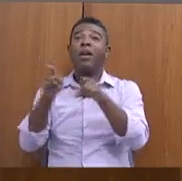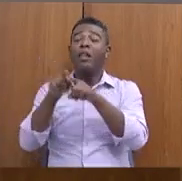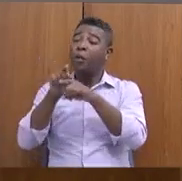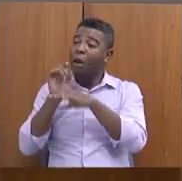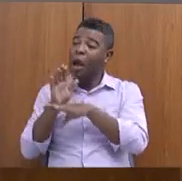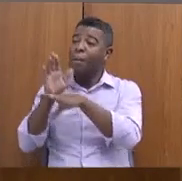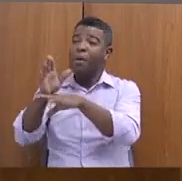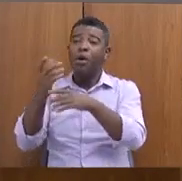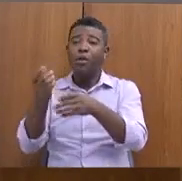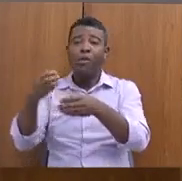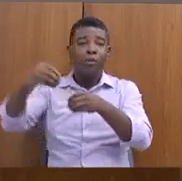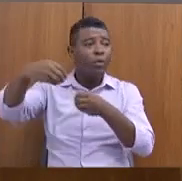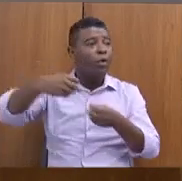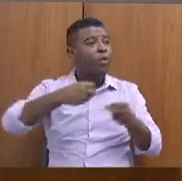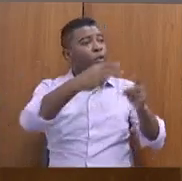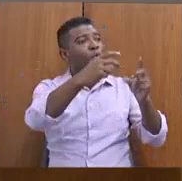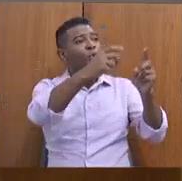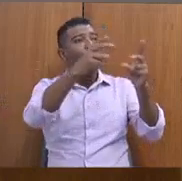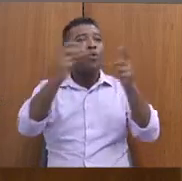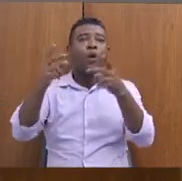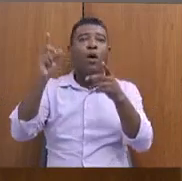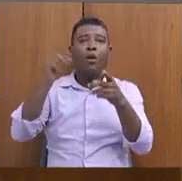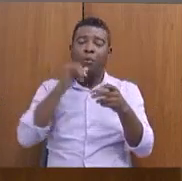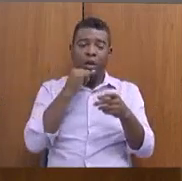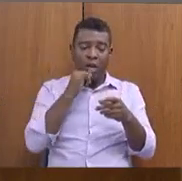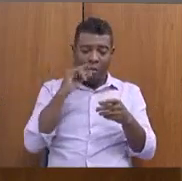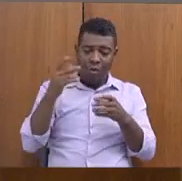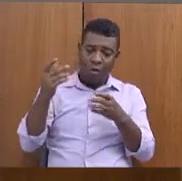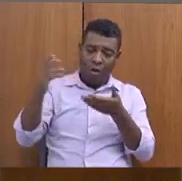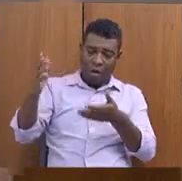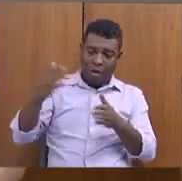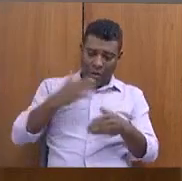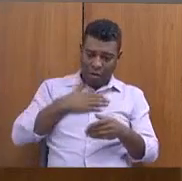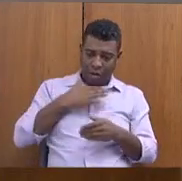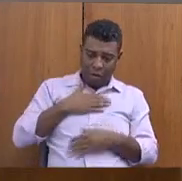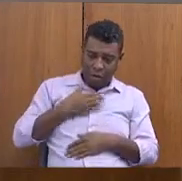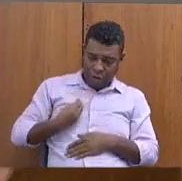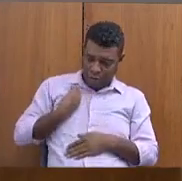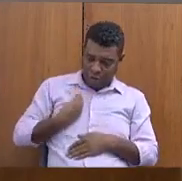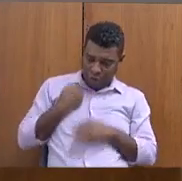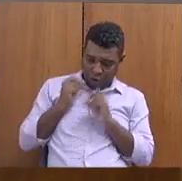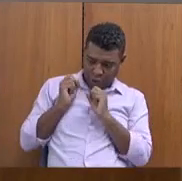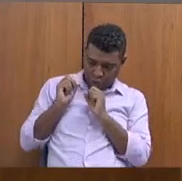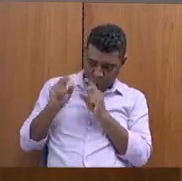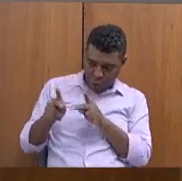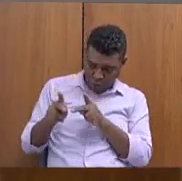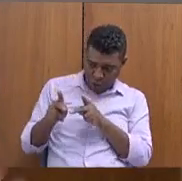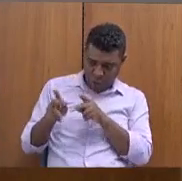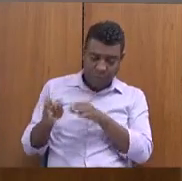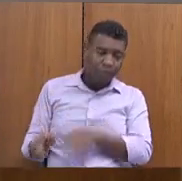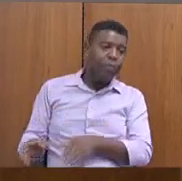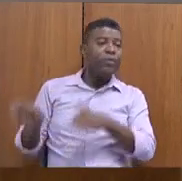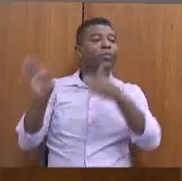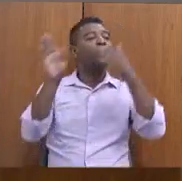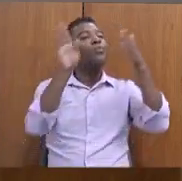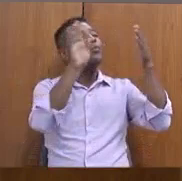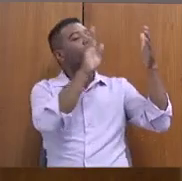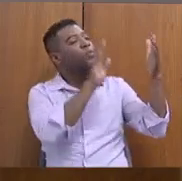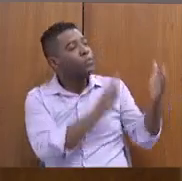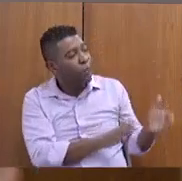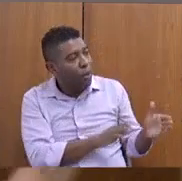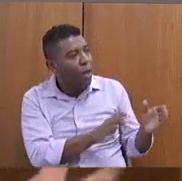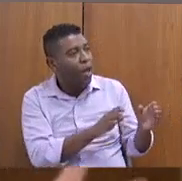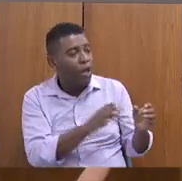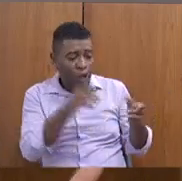do excedente de subsistência. Então, a gente não fala em quilombolas, eu vou pedir agora nas nossas apresentações de dar um